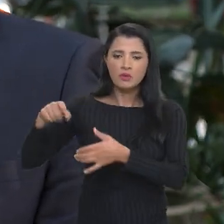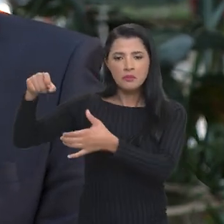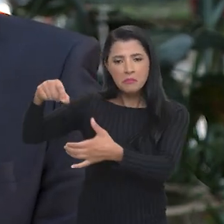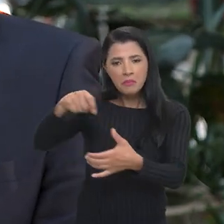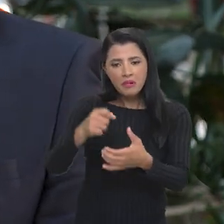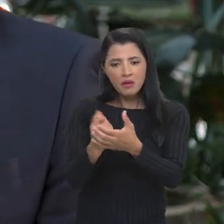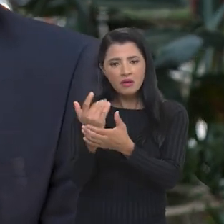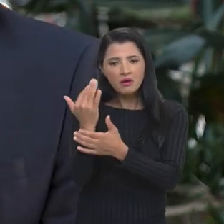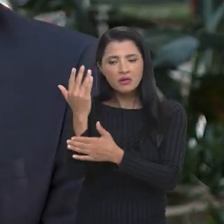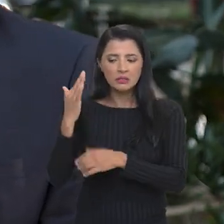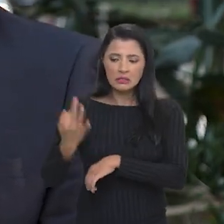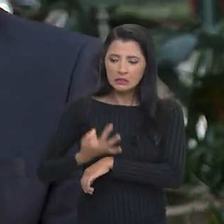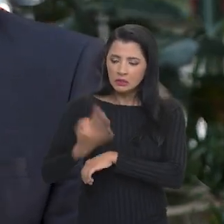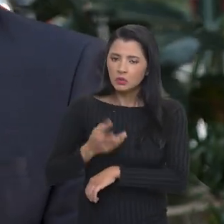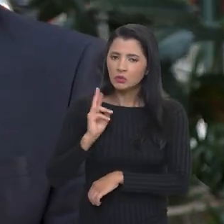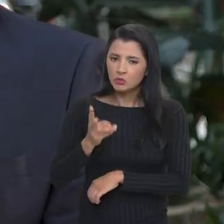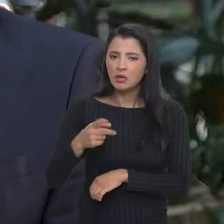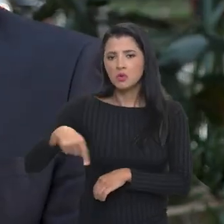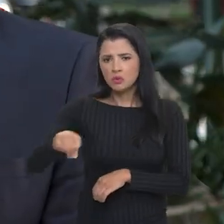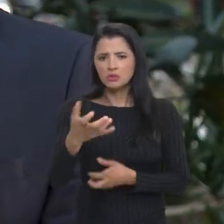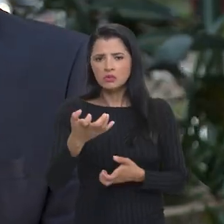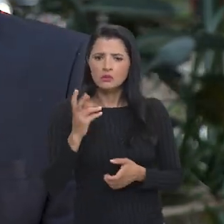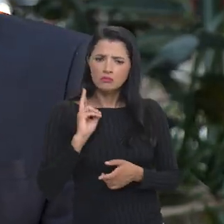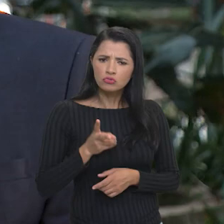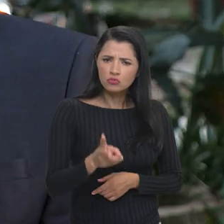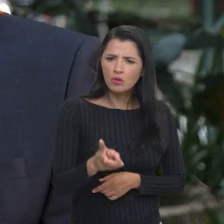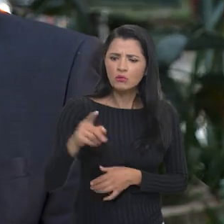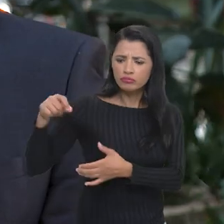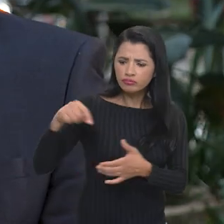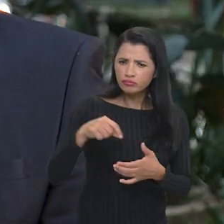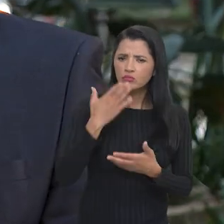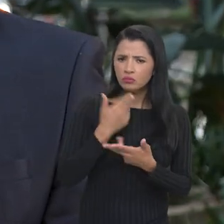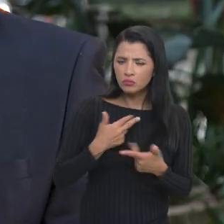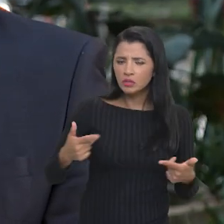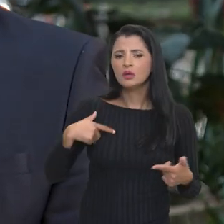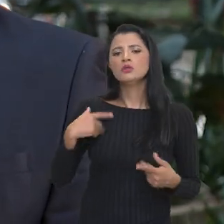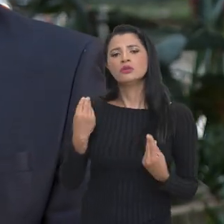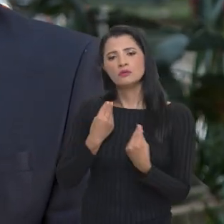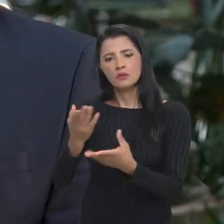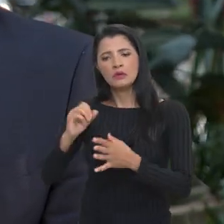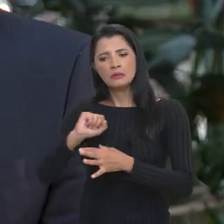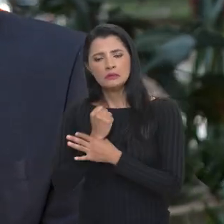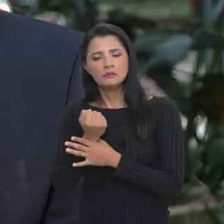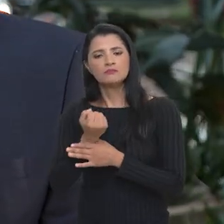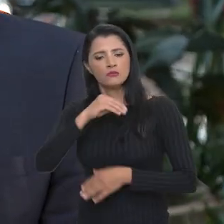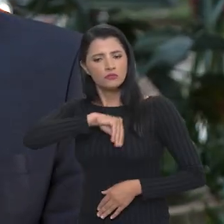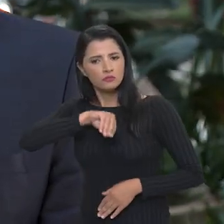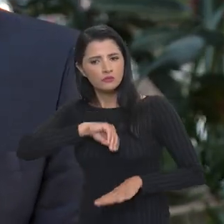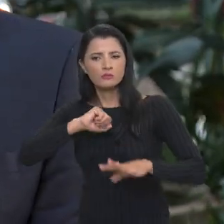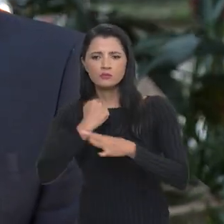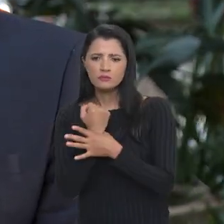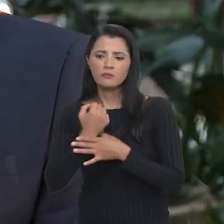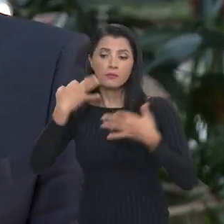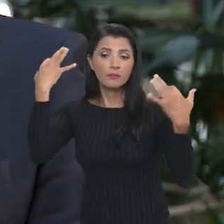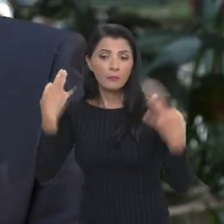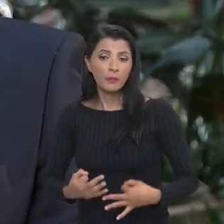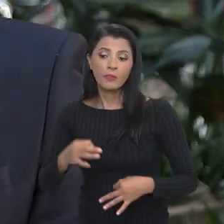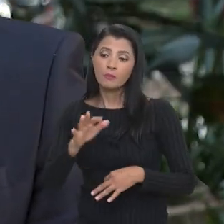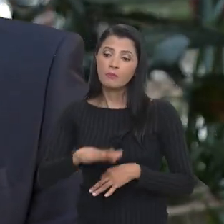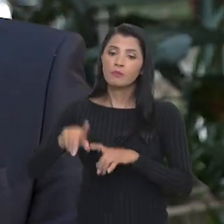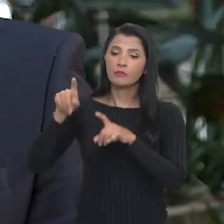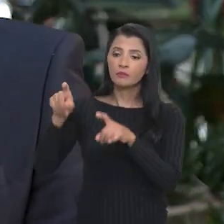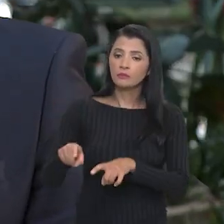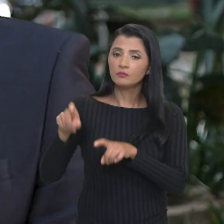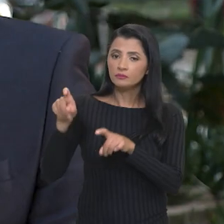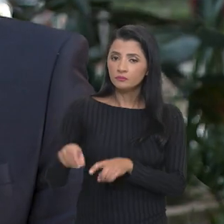e os que quiserem produzir comida, é que nós vamos garantir viabilidade, garantir renda, garantir dignidade no campo através das